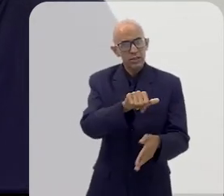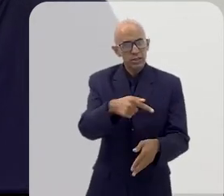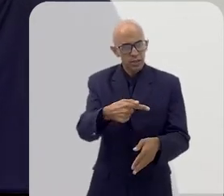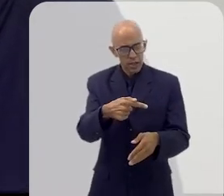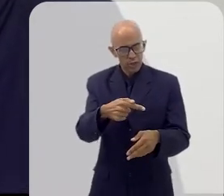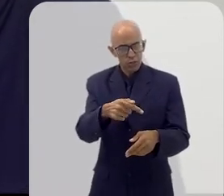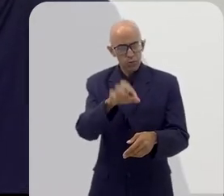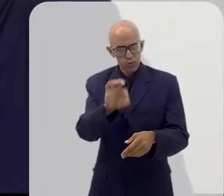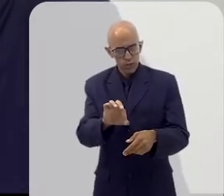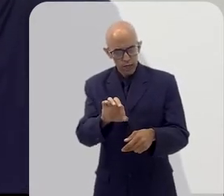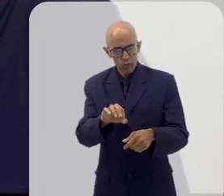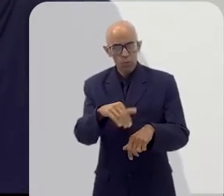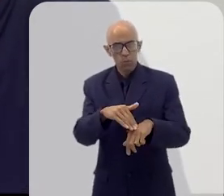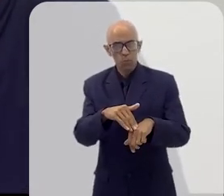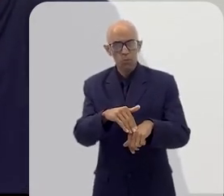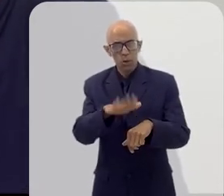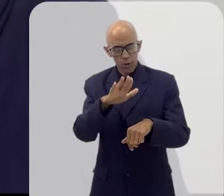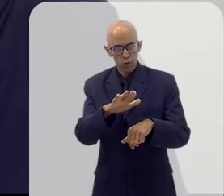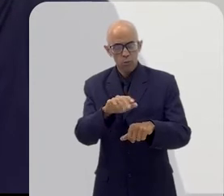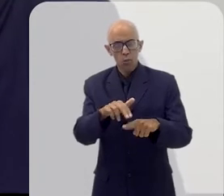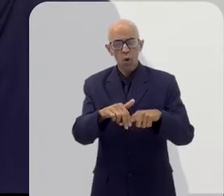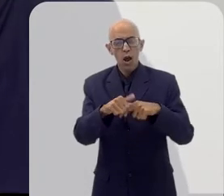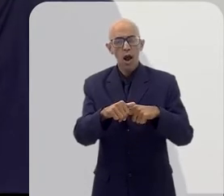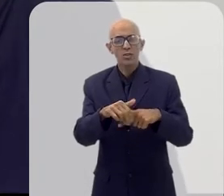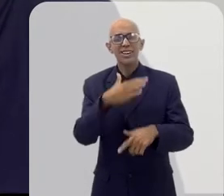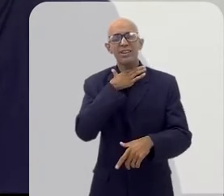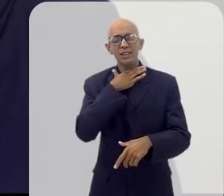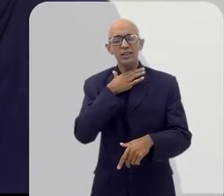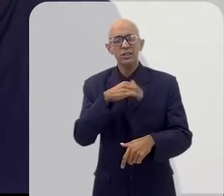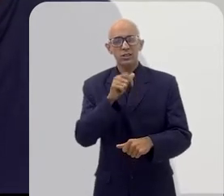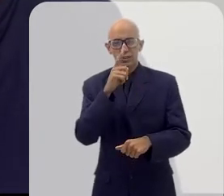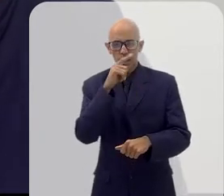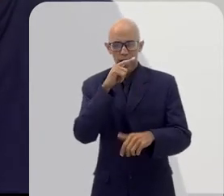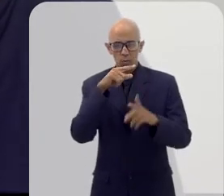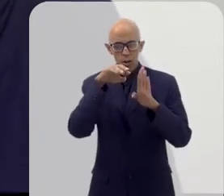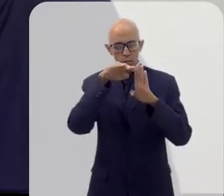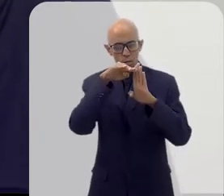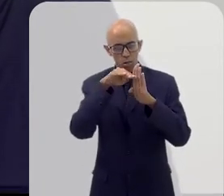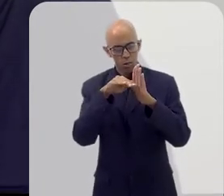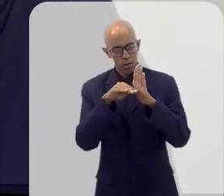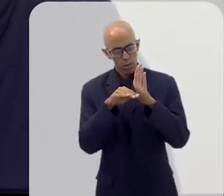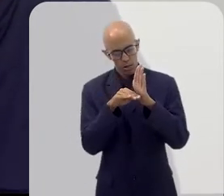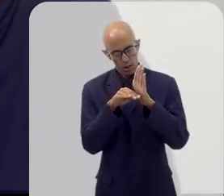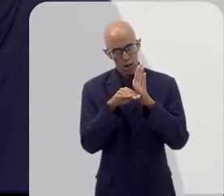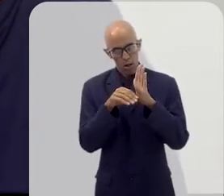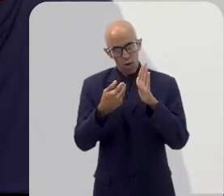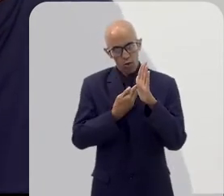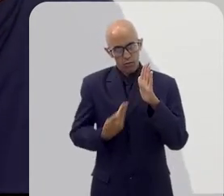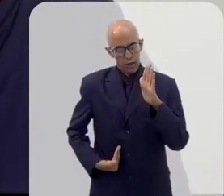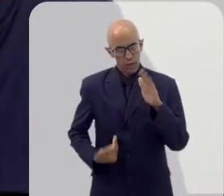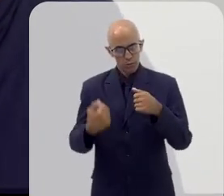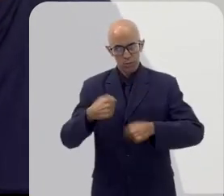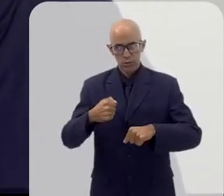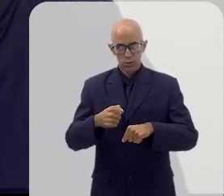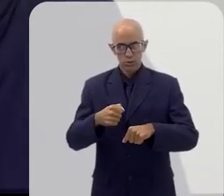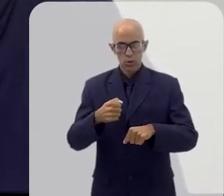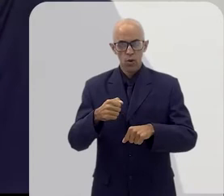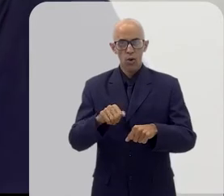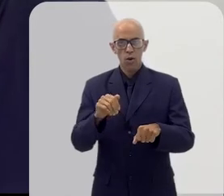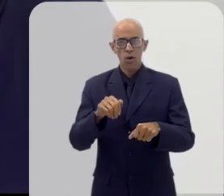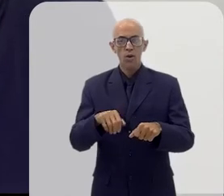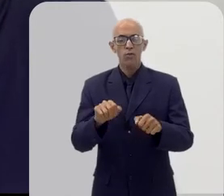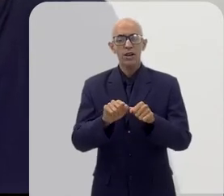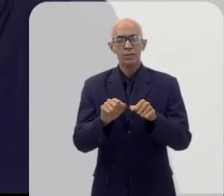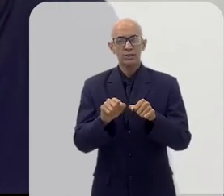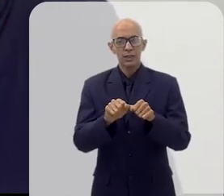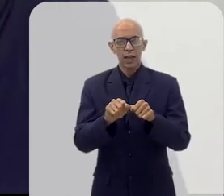crise hídrica que o Brasil viveu em 2021, com os reservatórios de água abaixo do esperado, o governo precisou acionar as termoelétricas, que